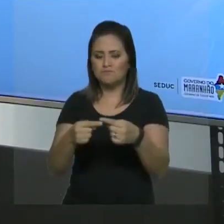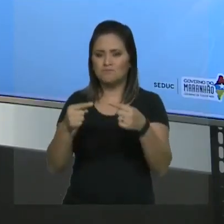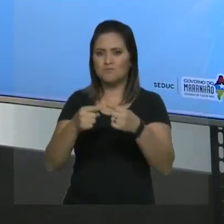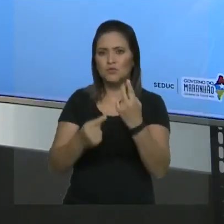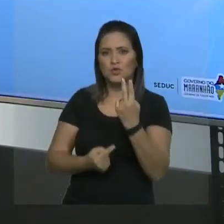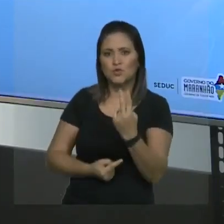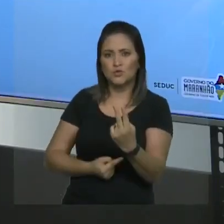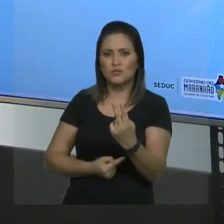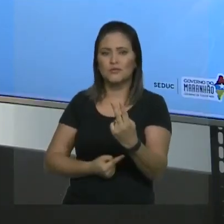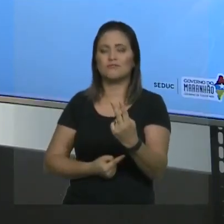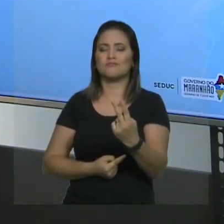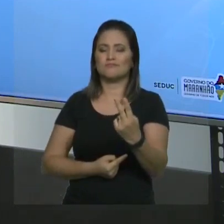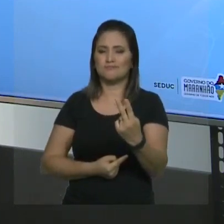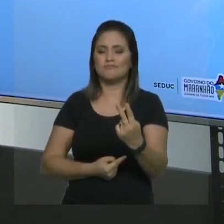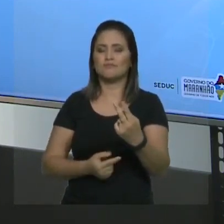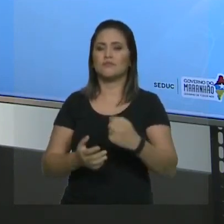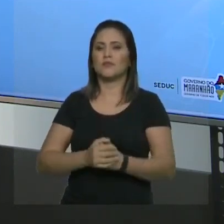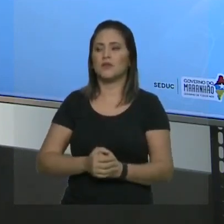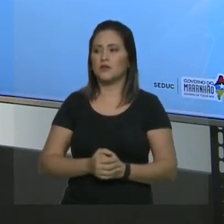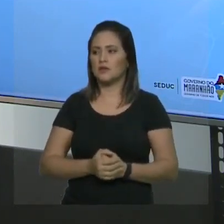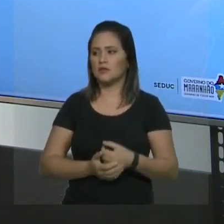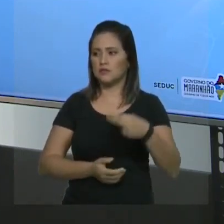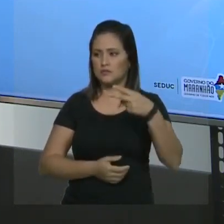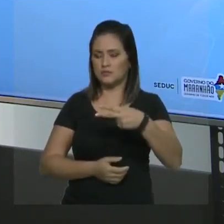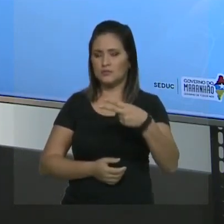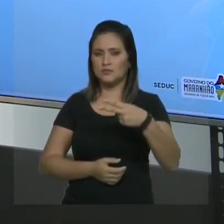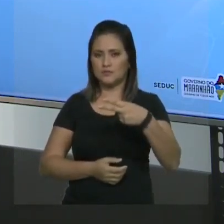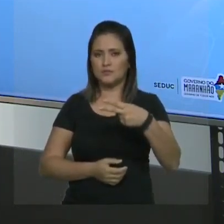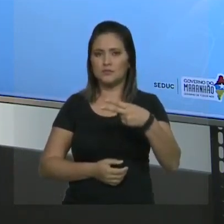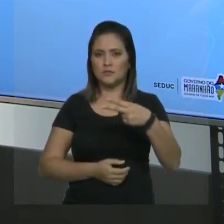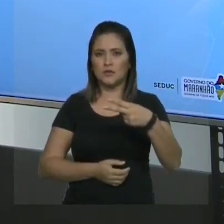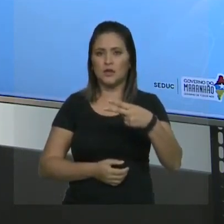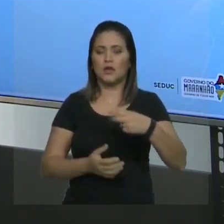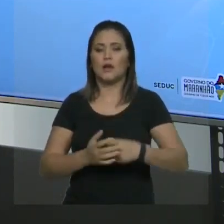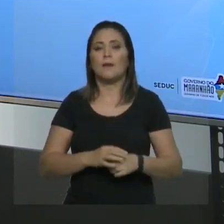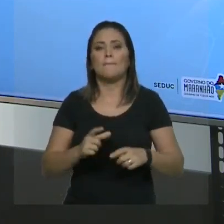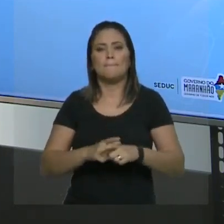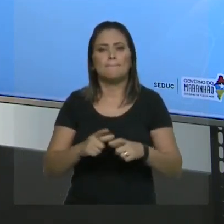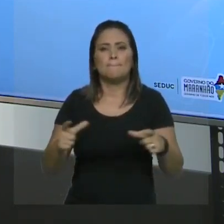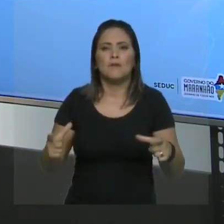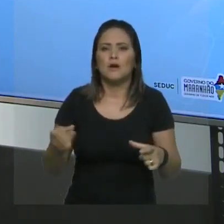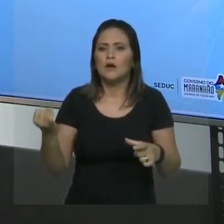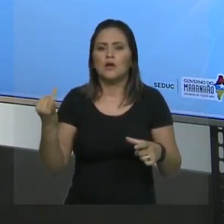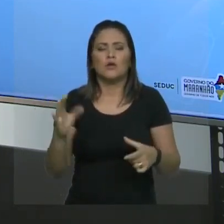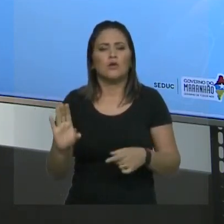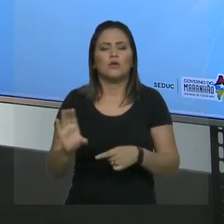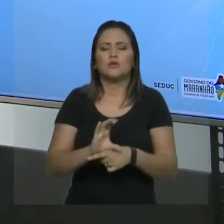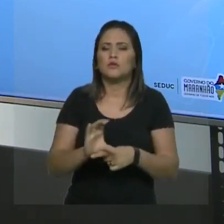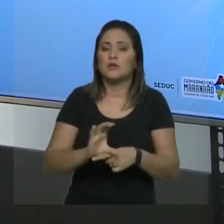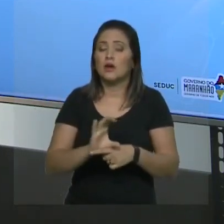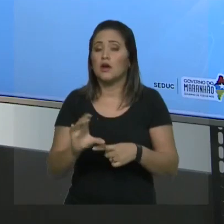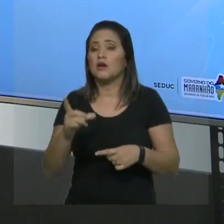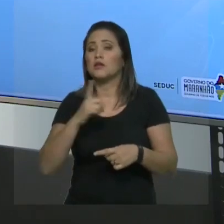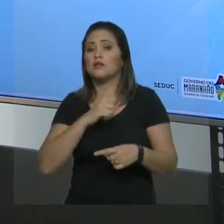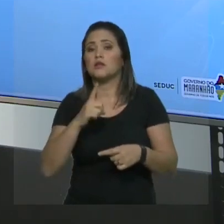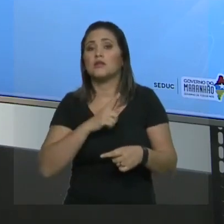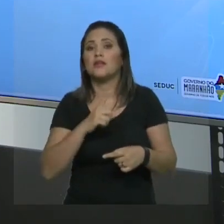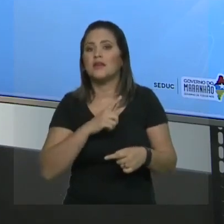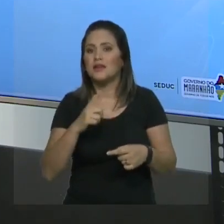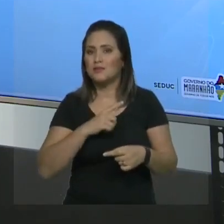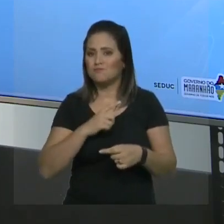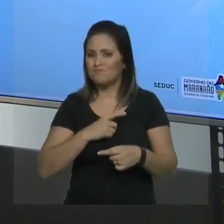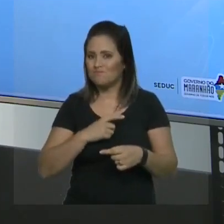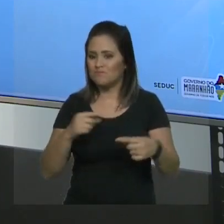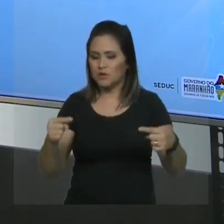cadeia principal será a maior sequência de carbonos contendo a insaturação. Você consegue localizar a cadeia principal? Vamos ver se você